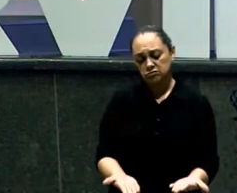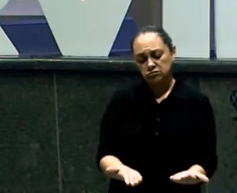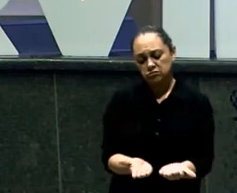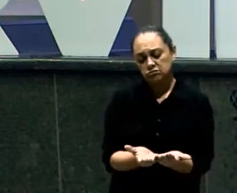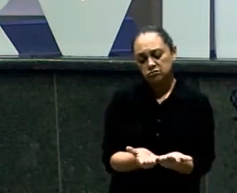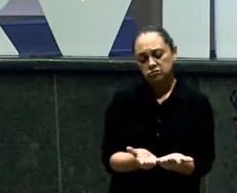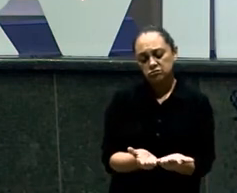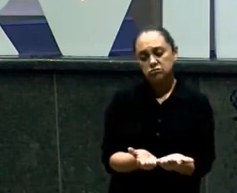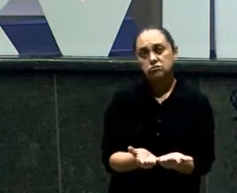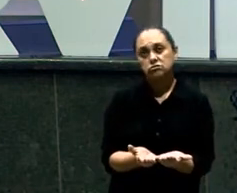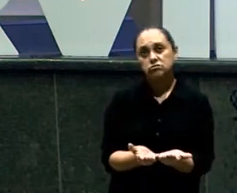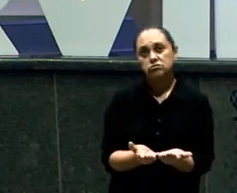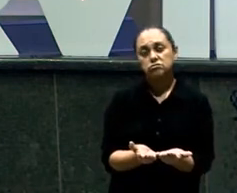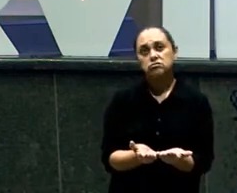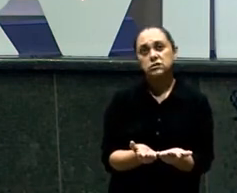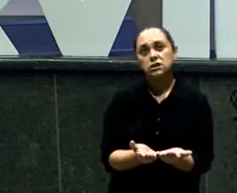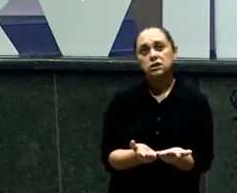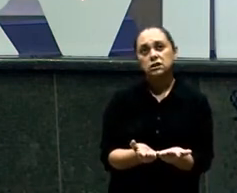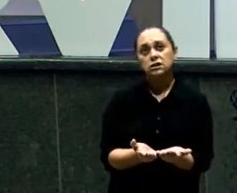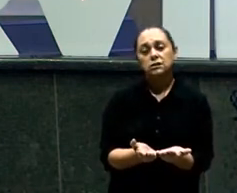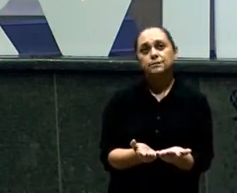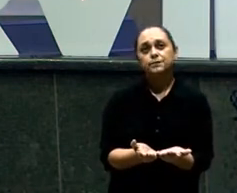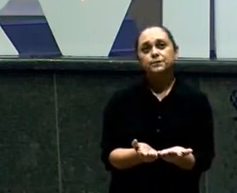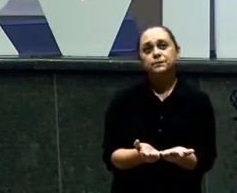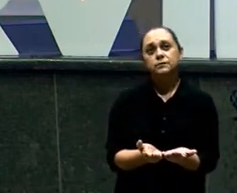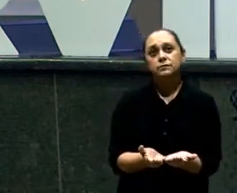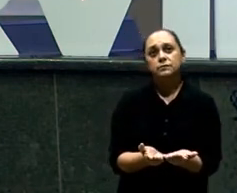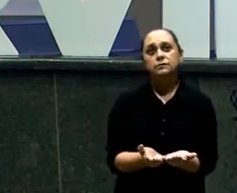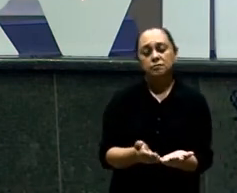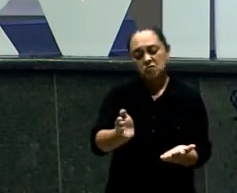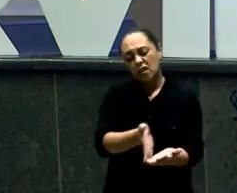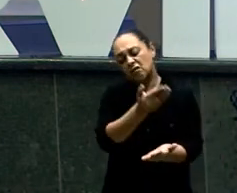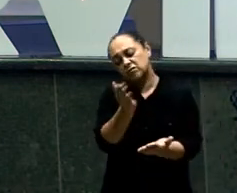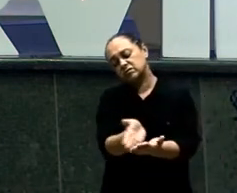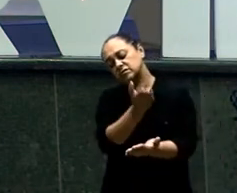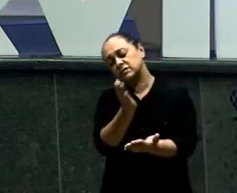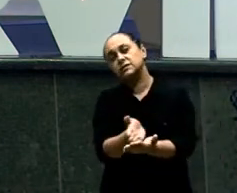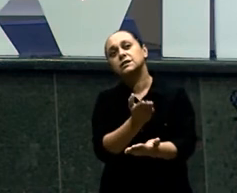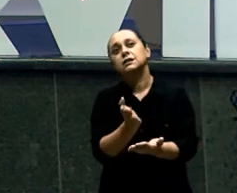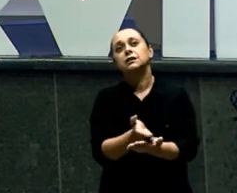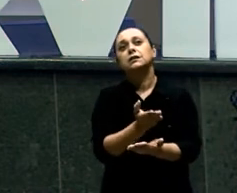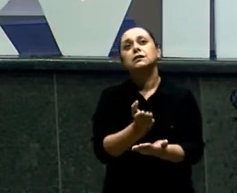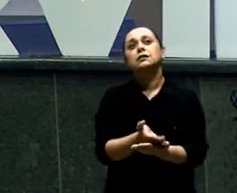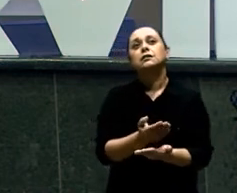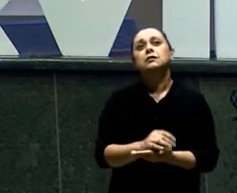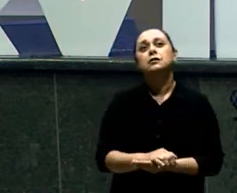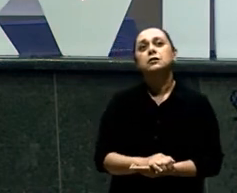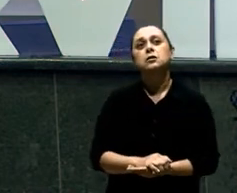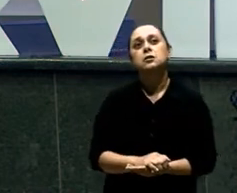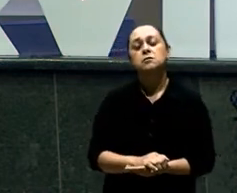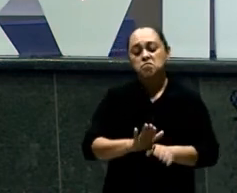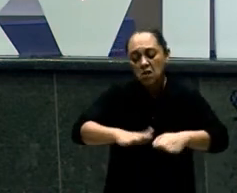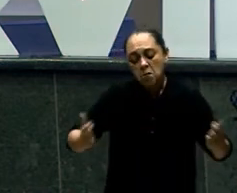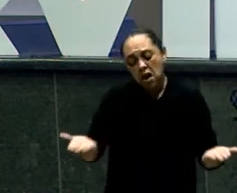Os mais novos Aí sabem A gente até Girava o fichário Assim A gente chegava Colocava o